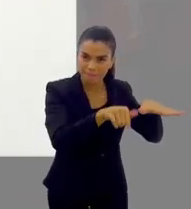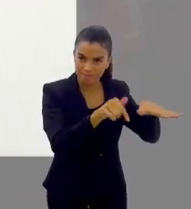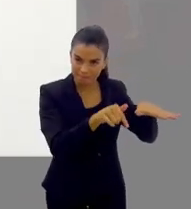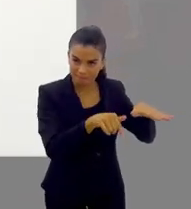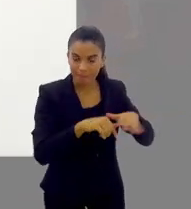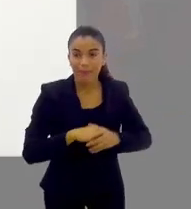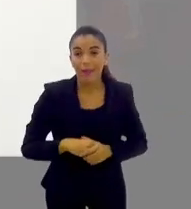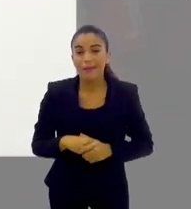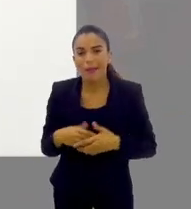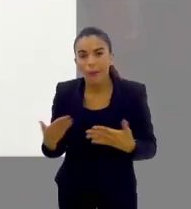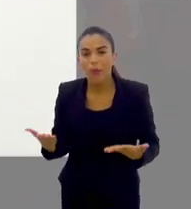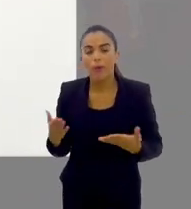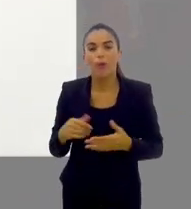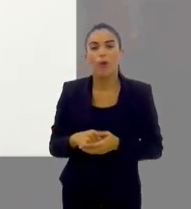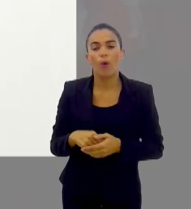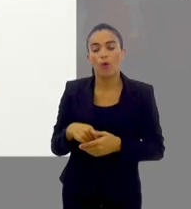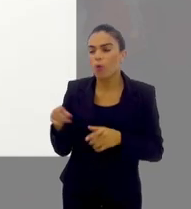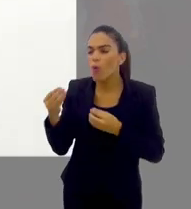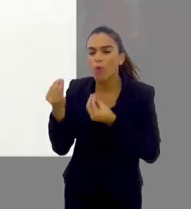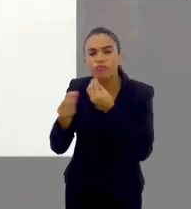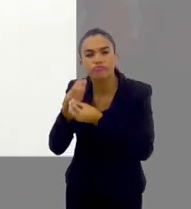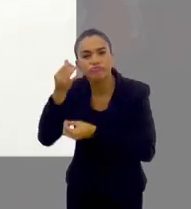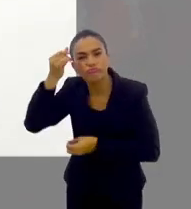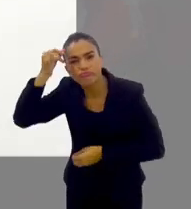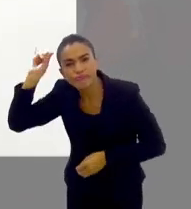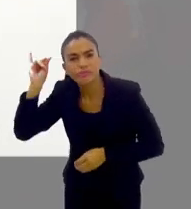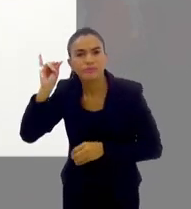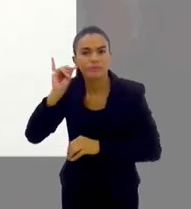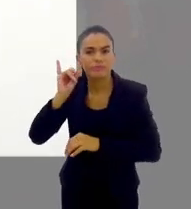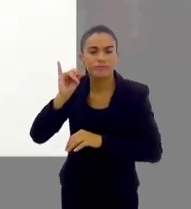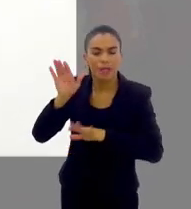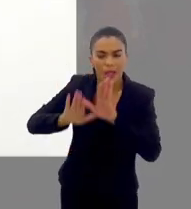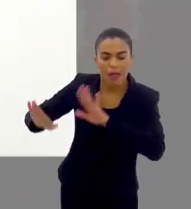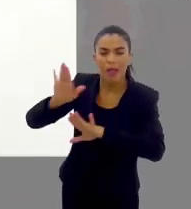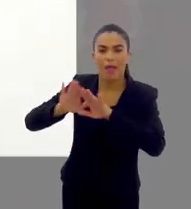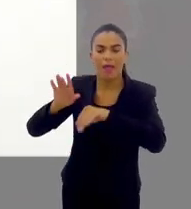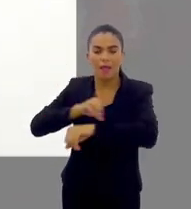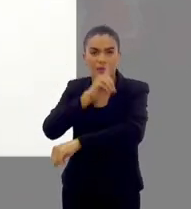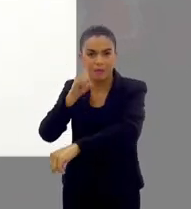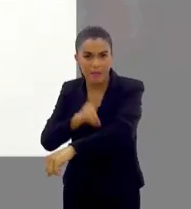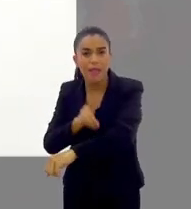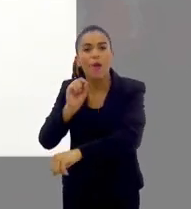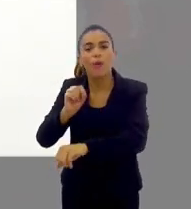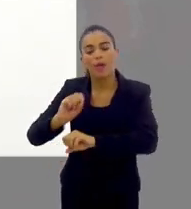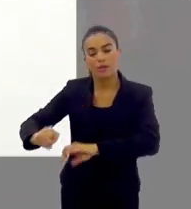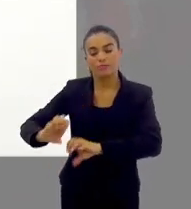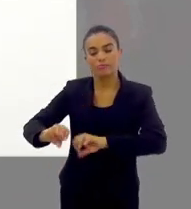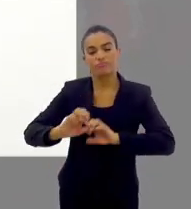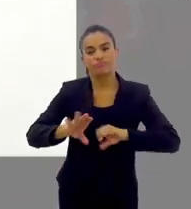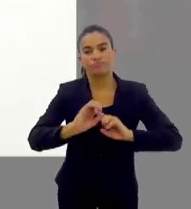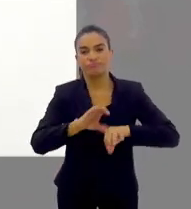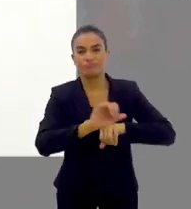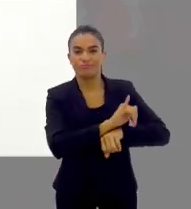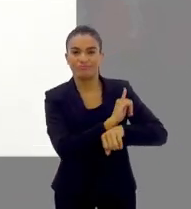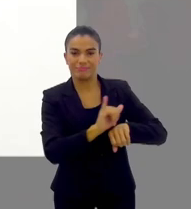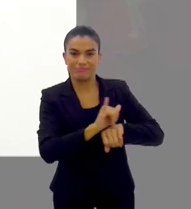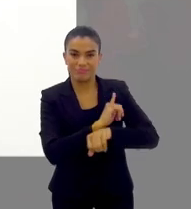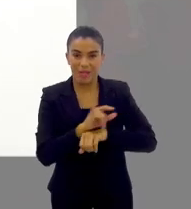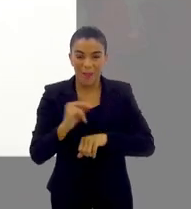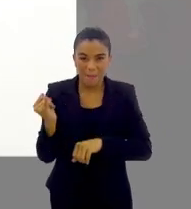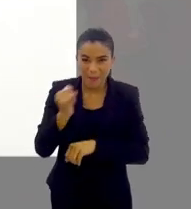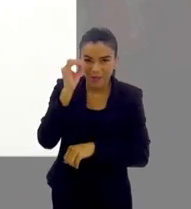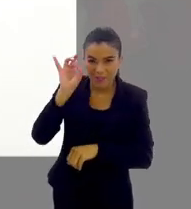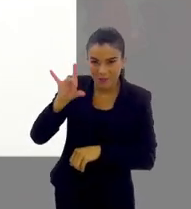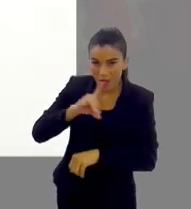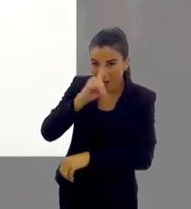delas, que está numa epidemia, né? Então, o combate à dengue, com essas medidas educacionais, ela não é